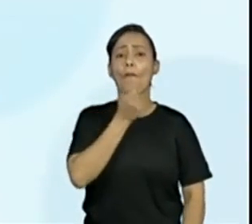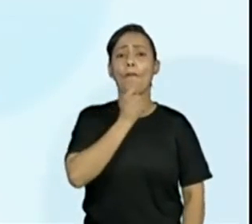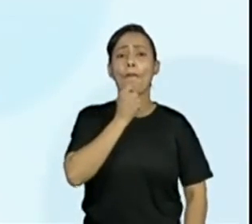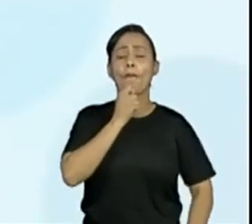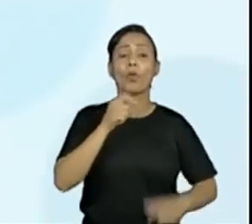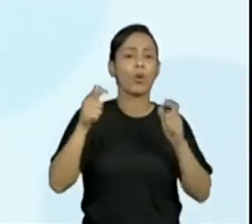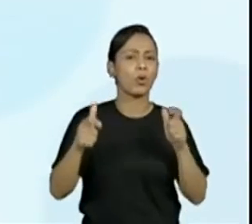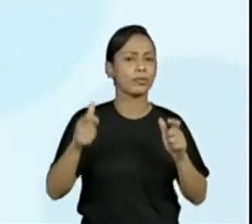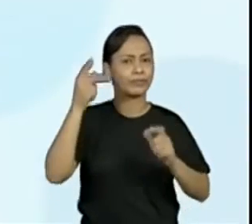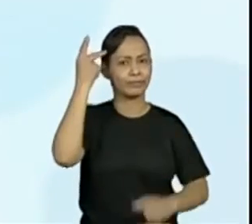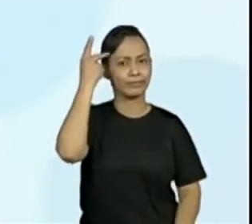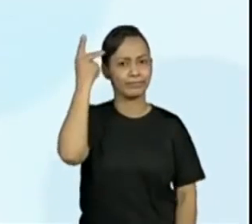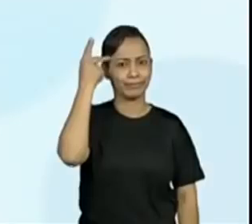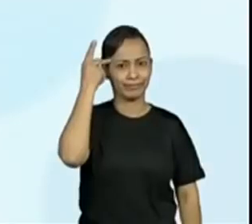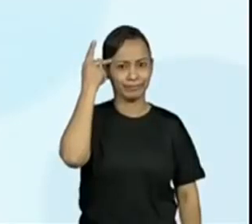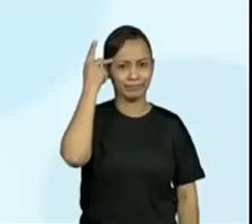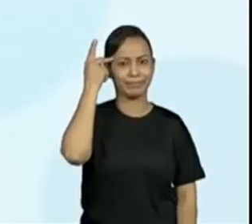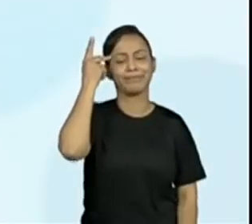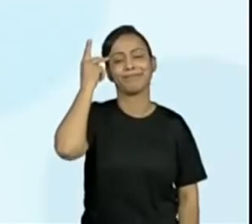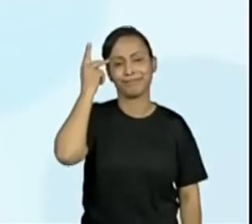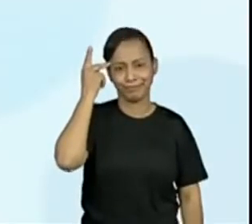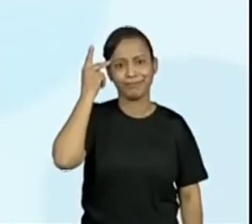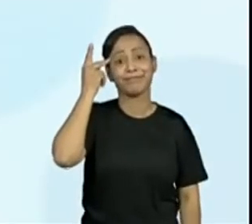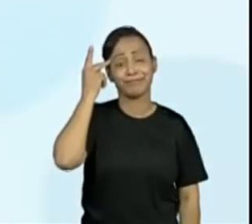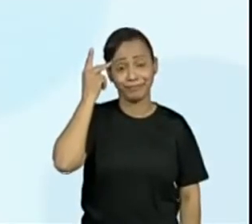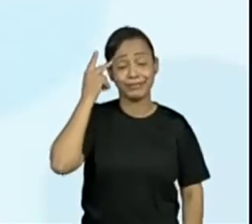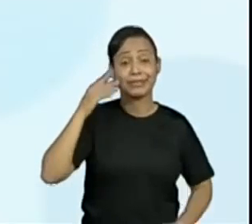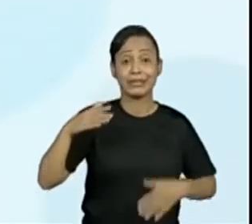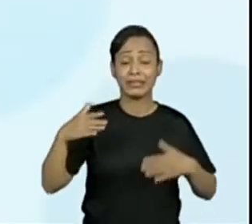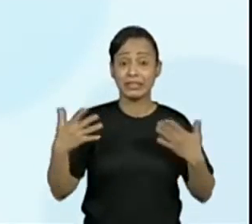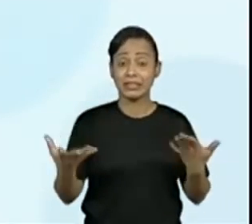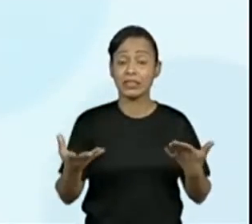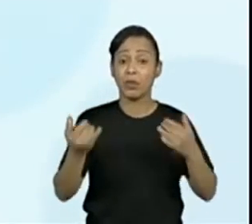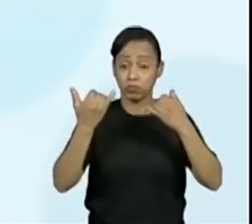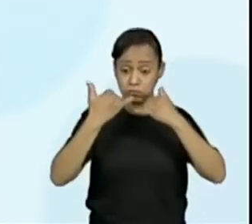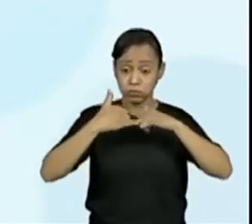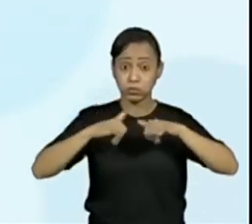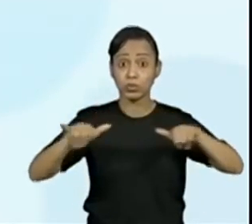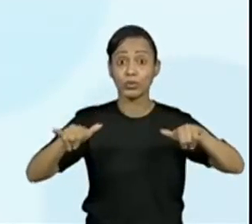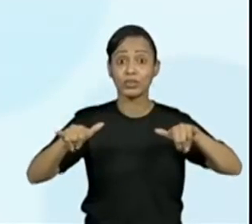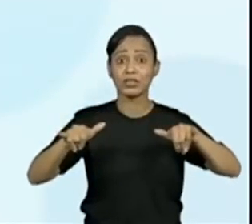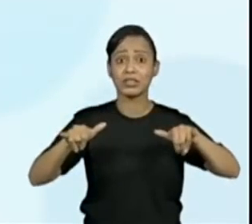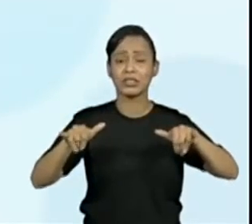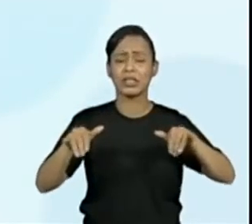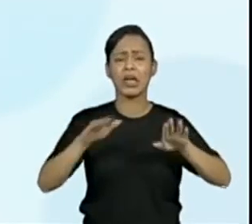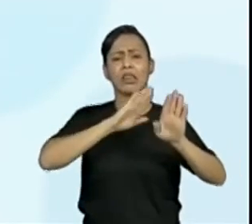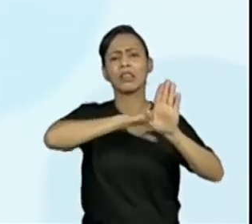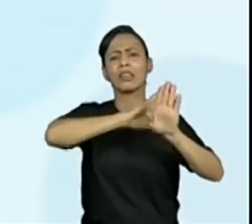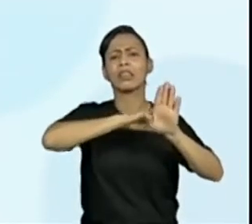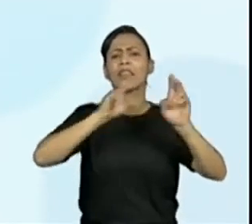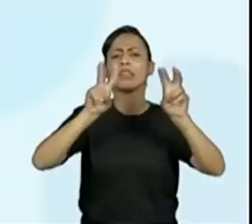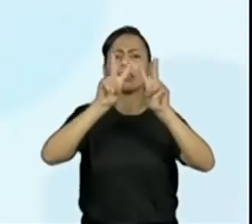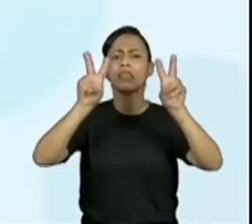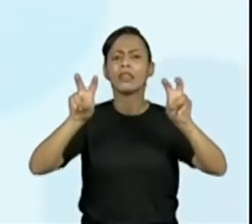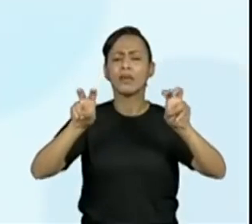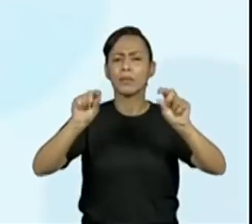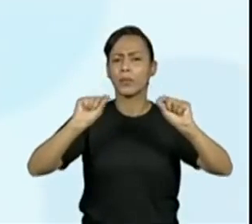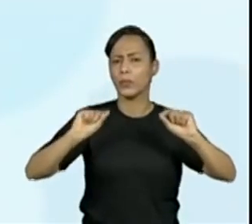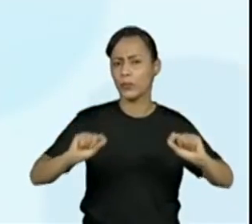Então aqui a gente começa o primeiro momento do contato com a notícia. Do que vai falar essa notícia?